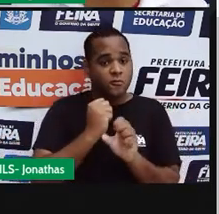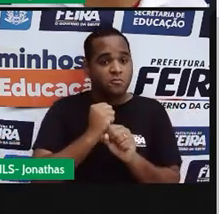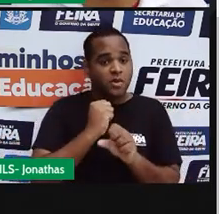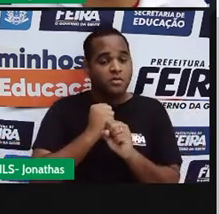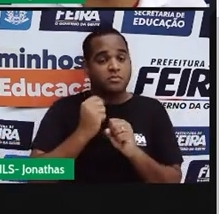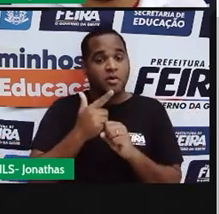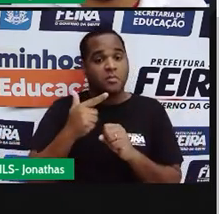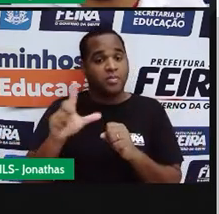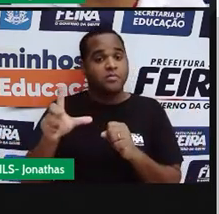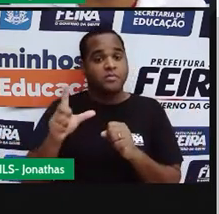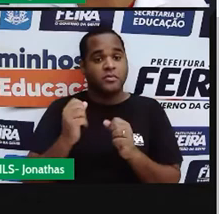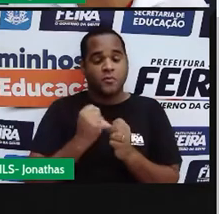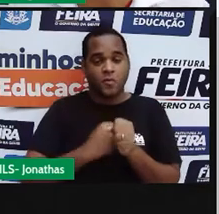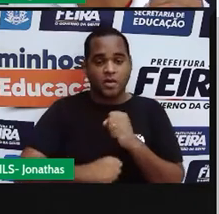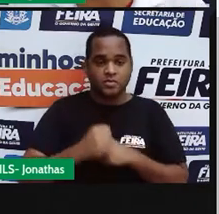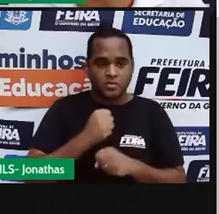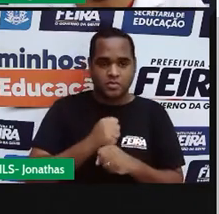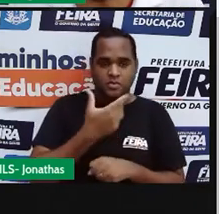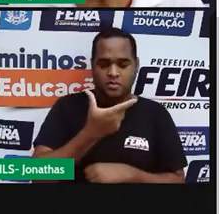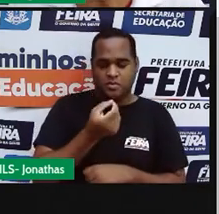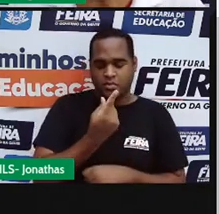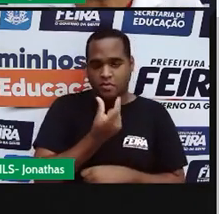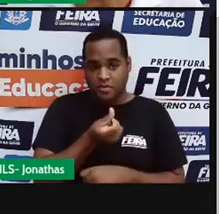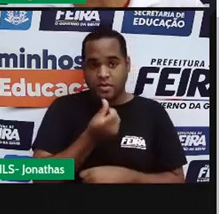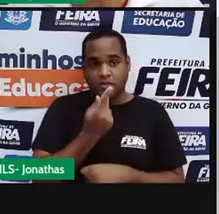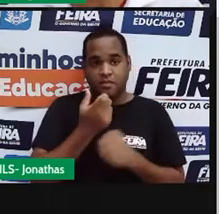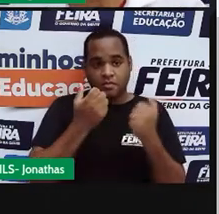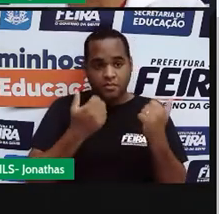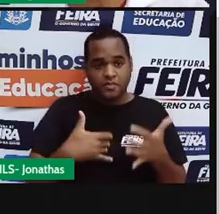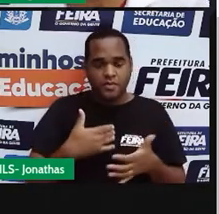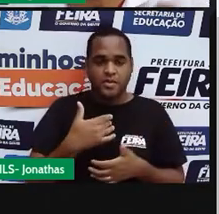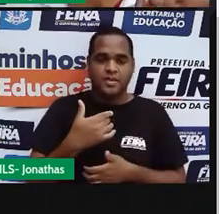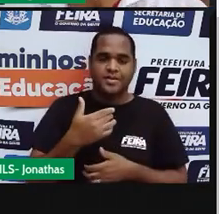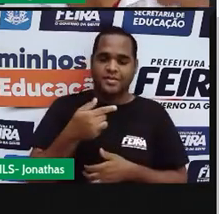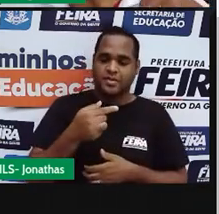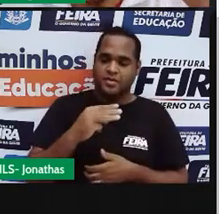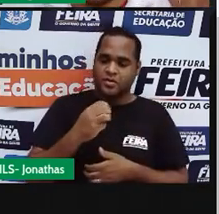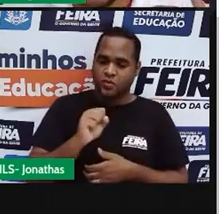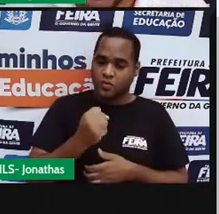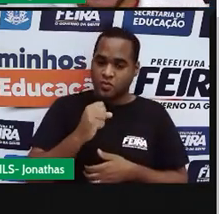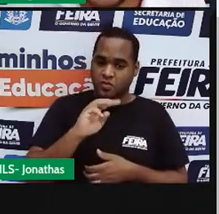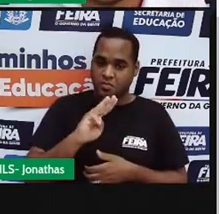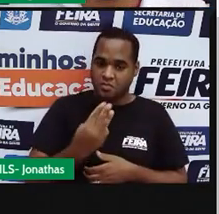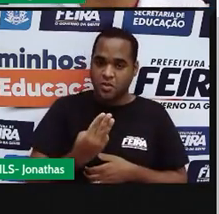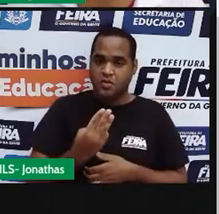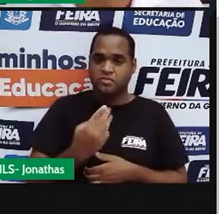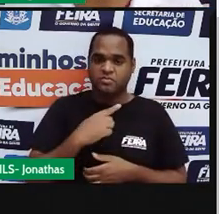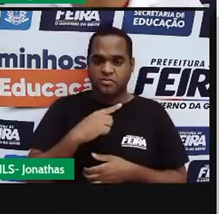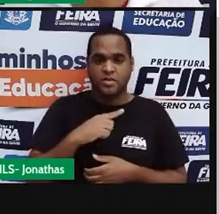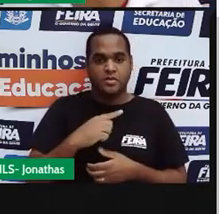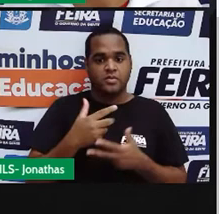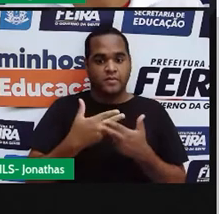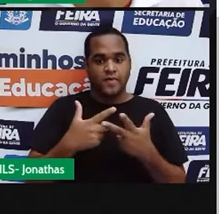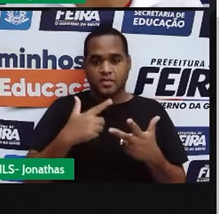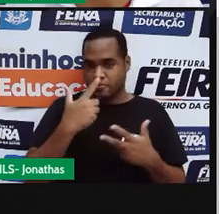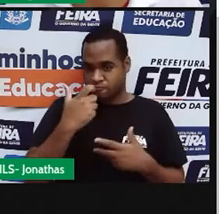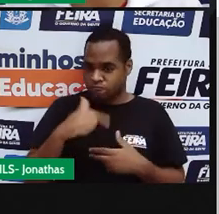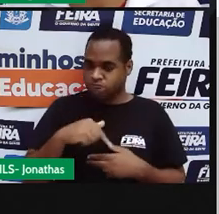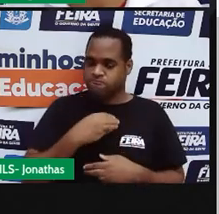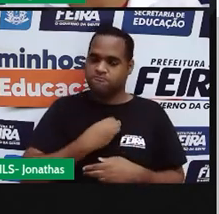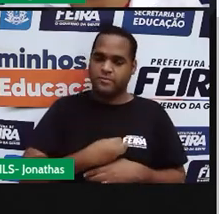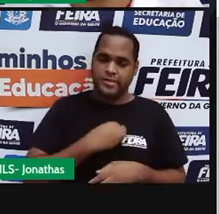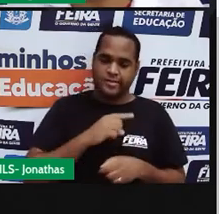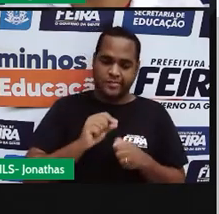No ano de 2016, 78 milhões de toneladas de lixo foram